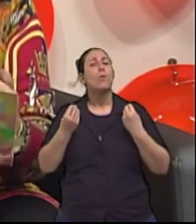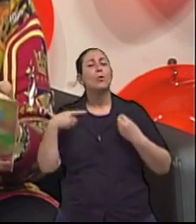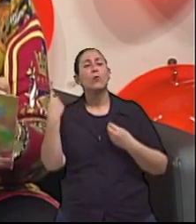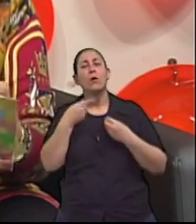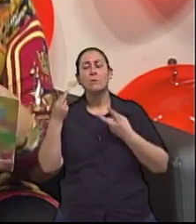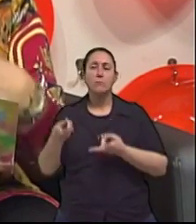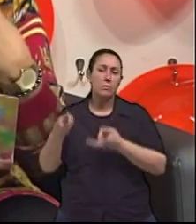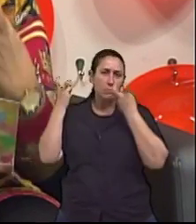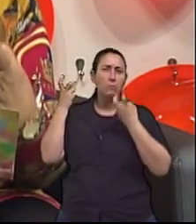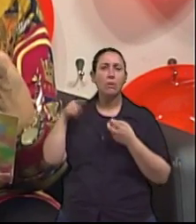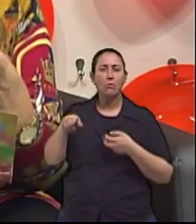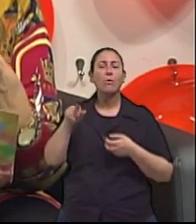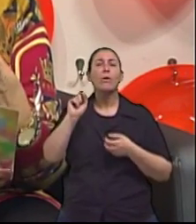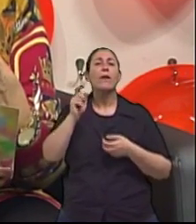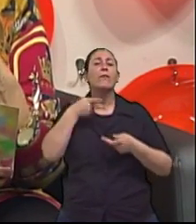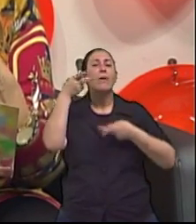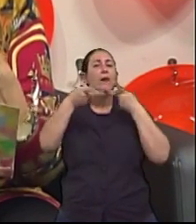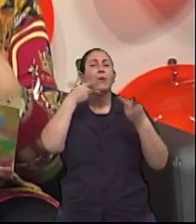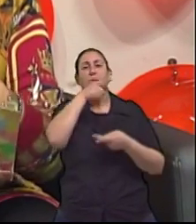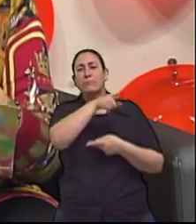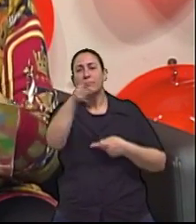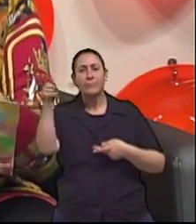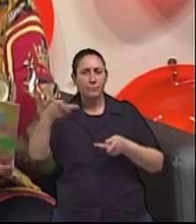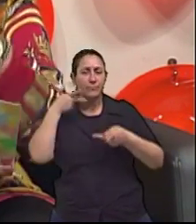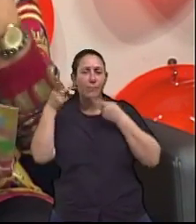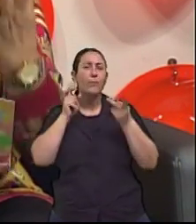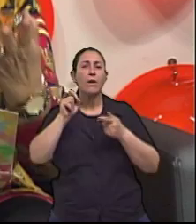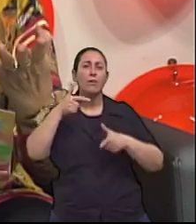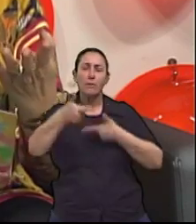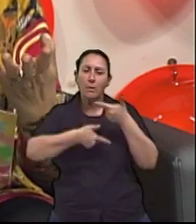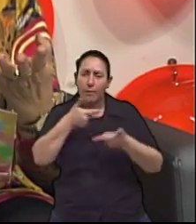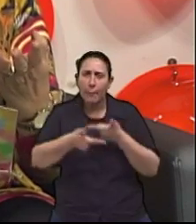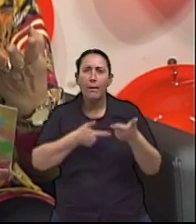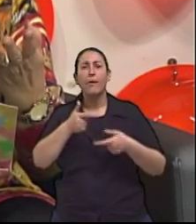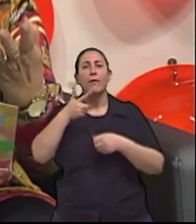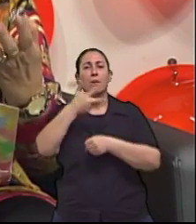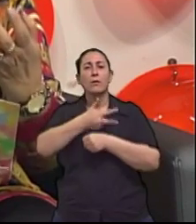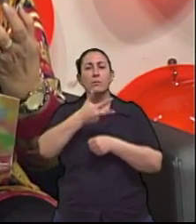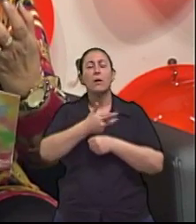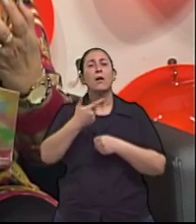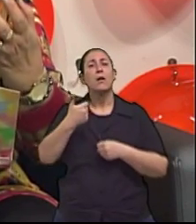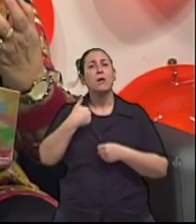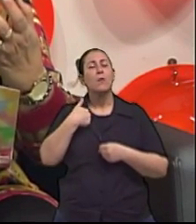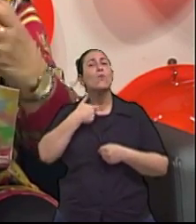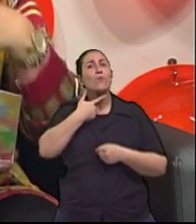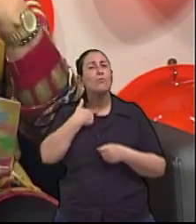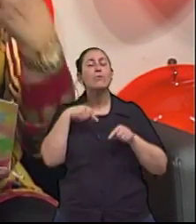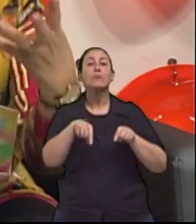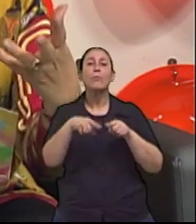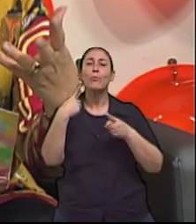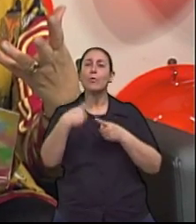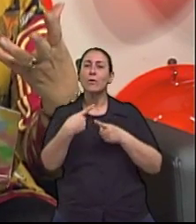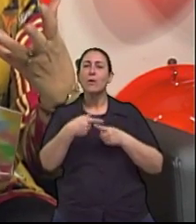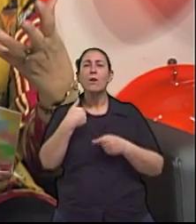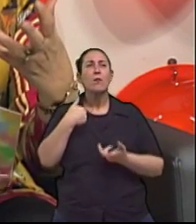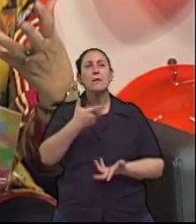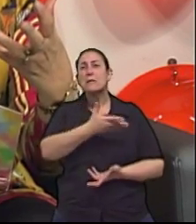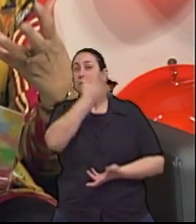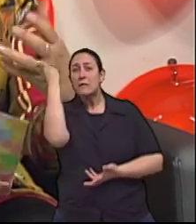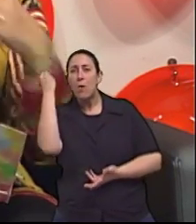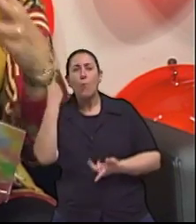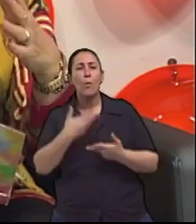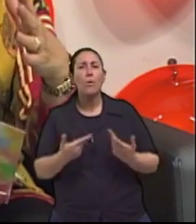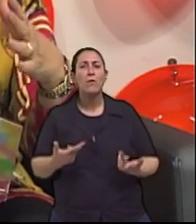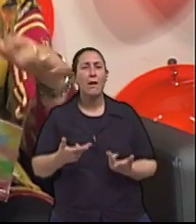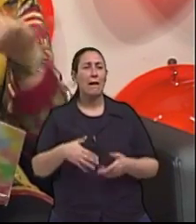nota, principalmente pela fala dos idosos, né? Como eu trabalho com idosos, eu ouço isso na fala deles. Eu esqueci alguma coisa, já me